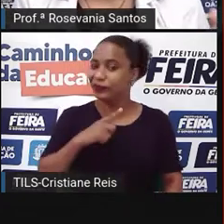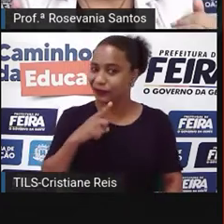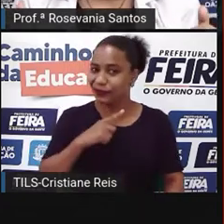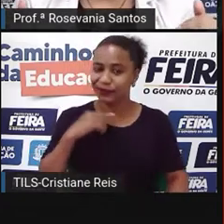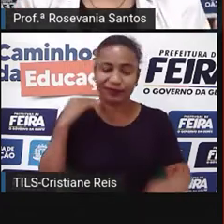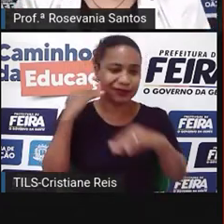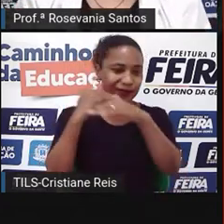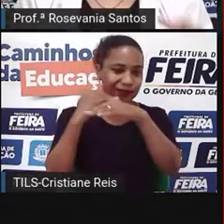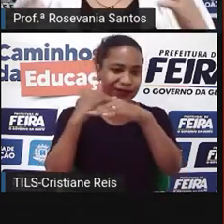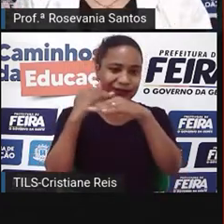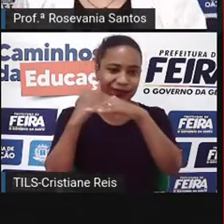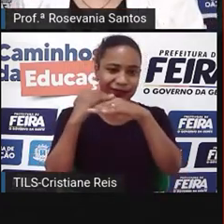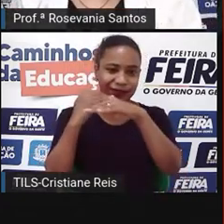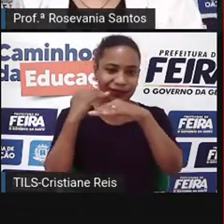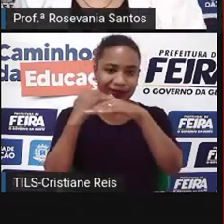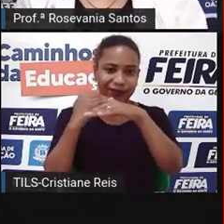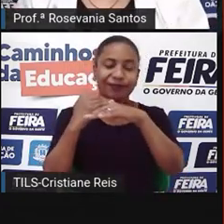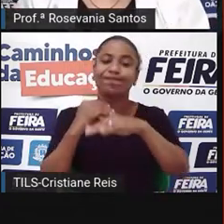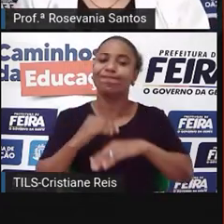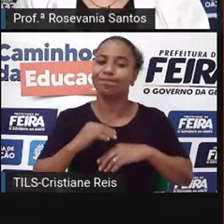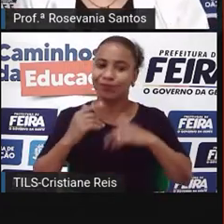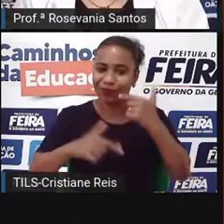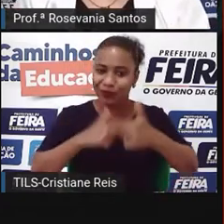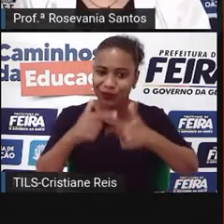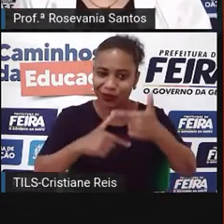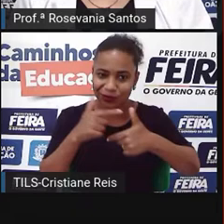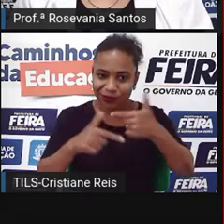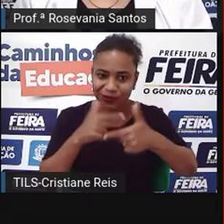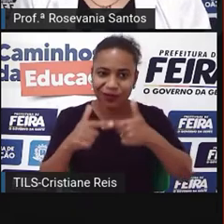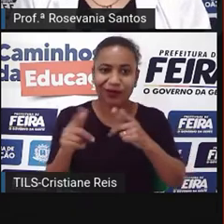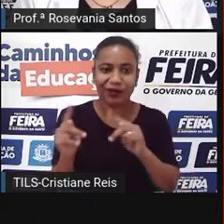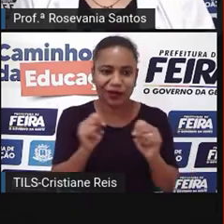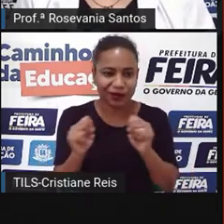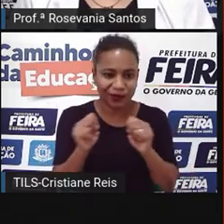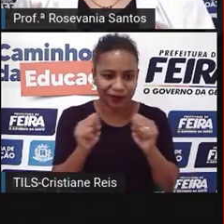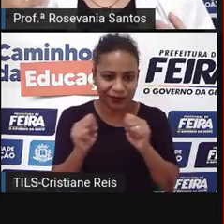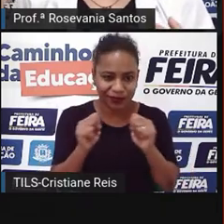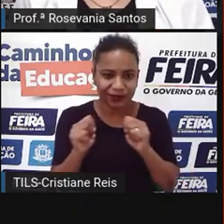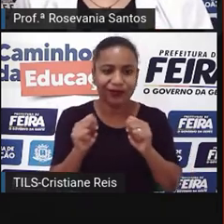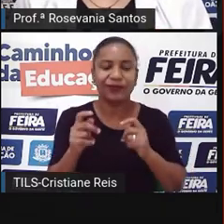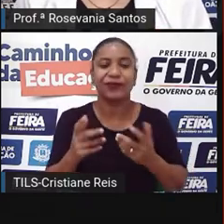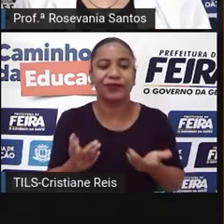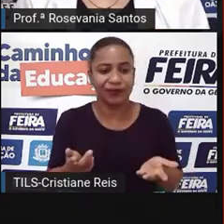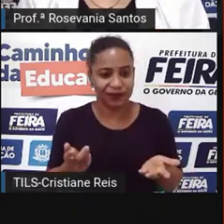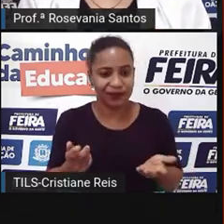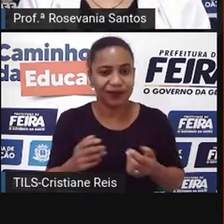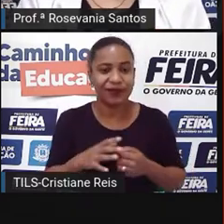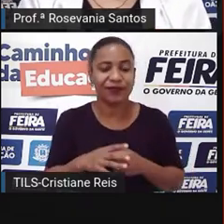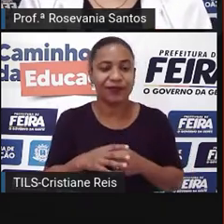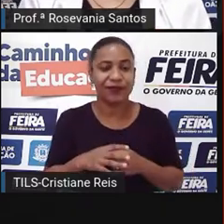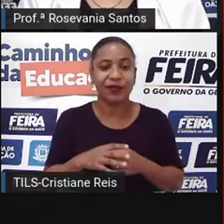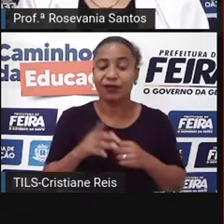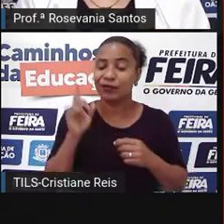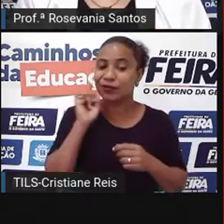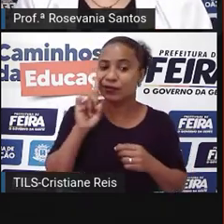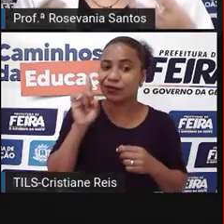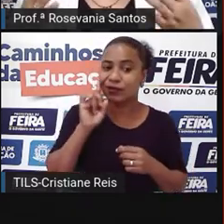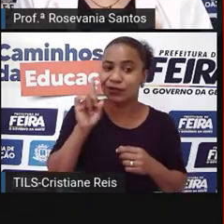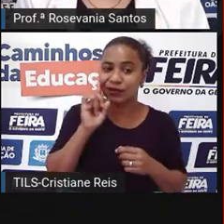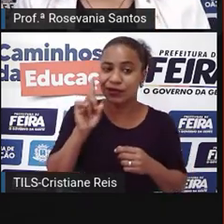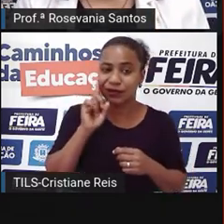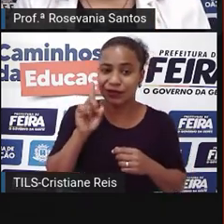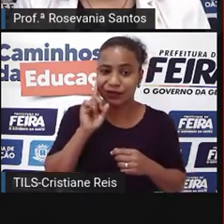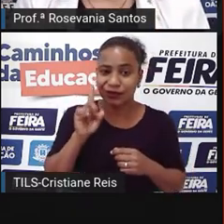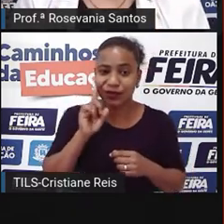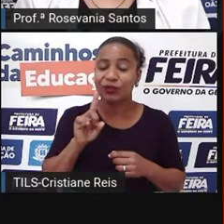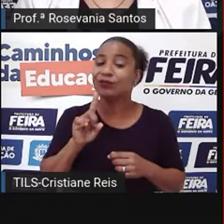igualando a nível de produção comercial. É claro que os Estados Unidos ainda continuam na frente, mas a China